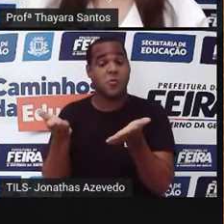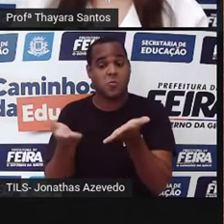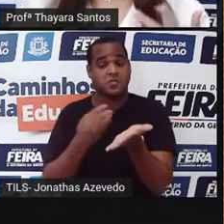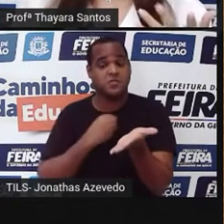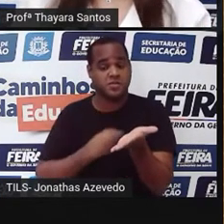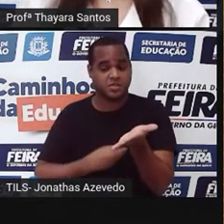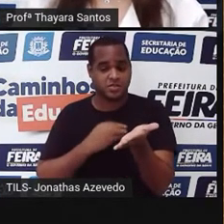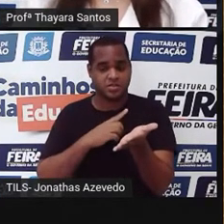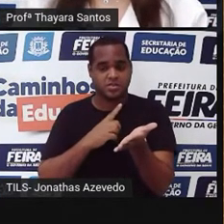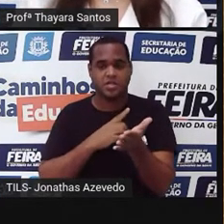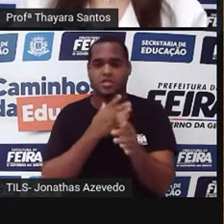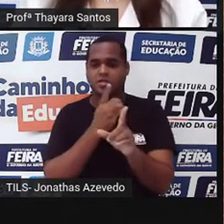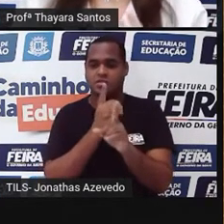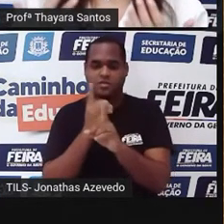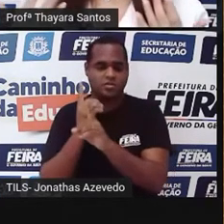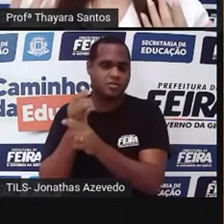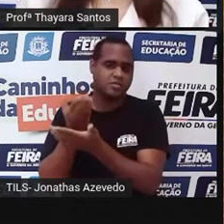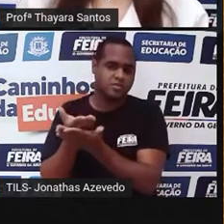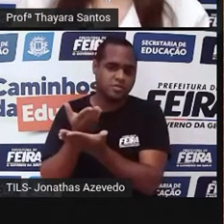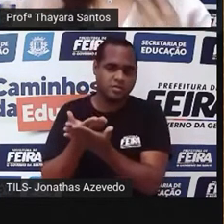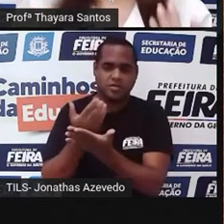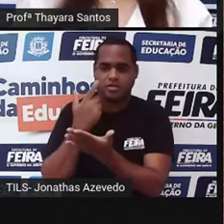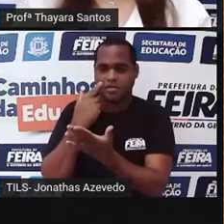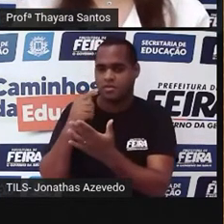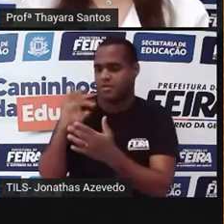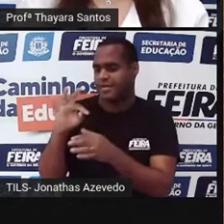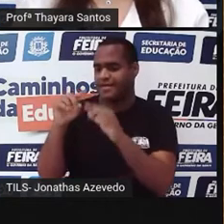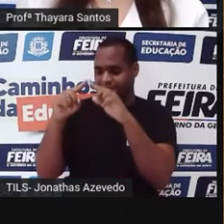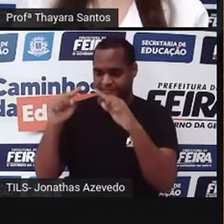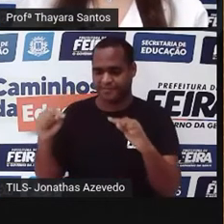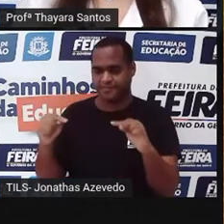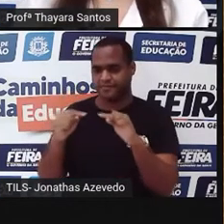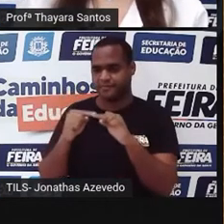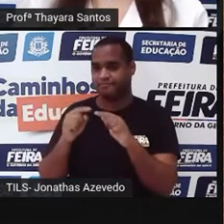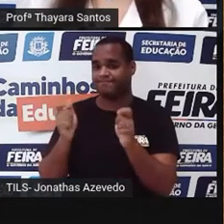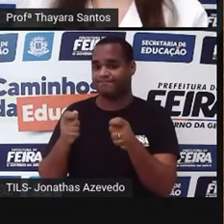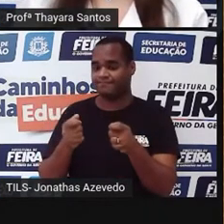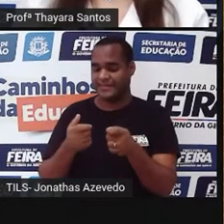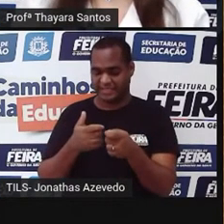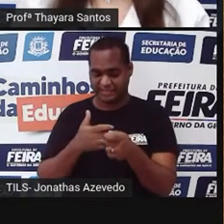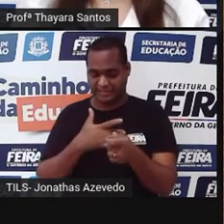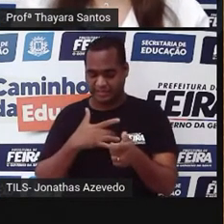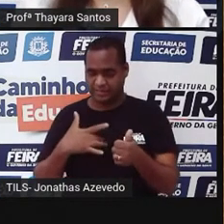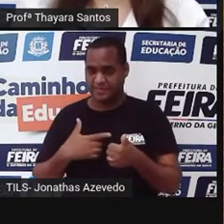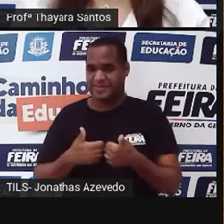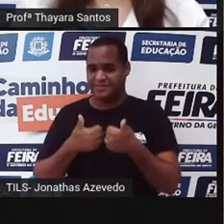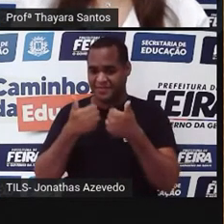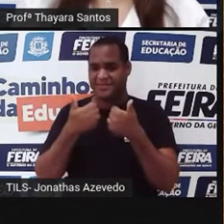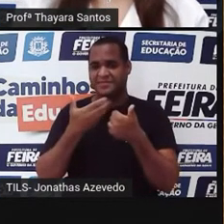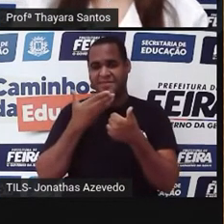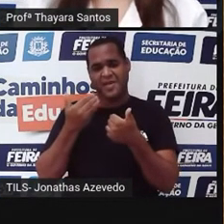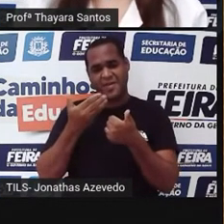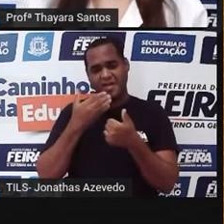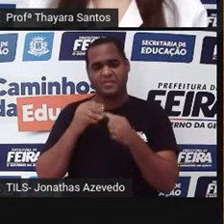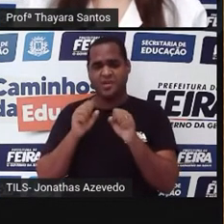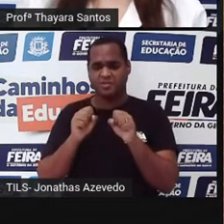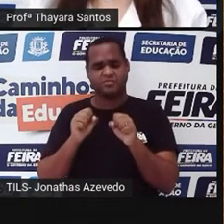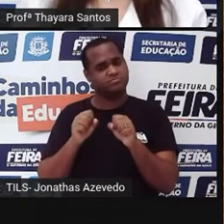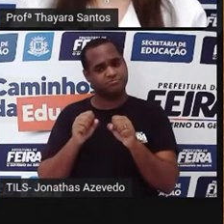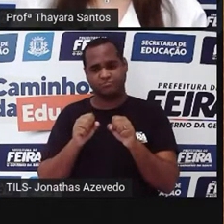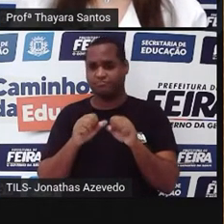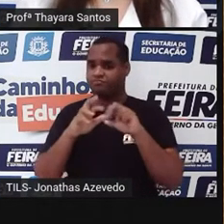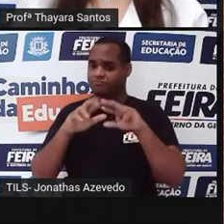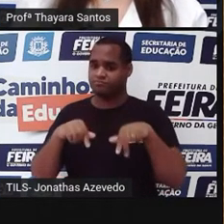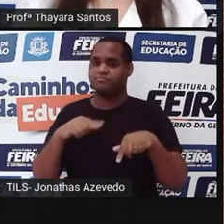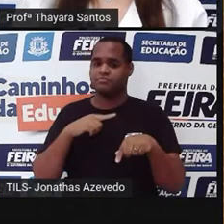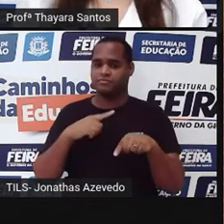estudos que indicam que o excesso desses transgênicos na nossa alimentação pode aumentar o risco de algumas